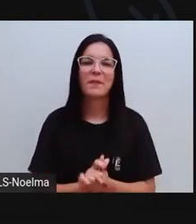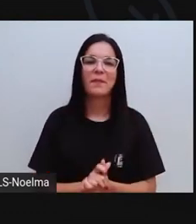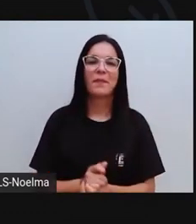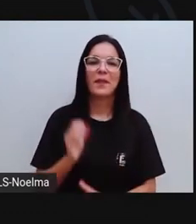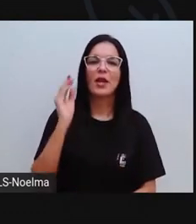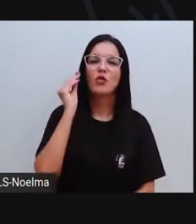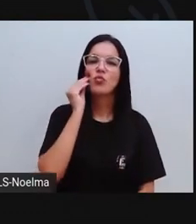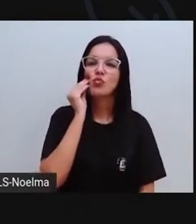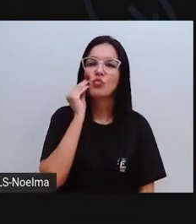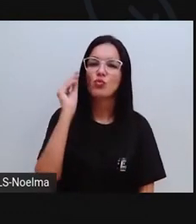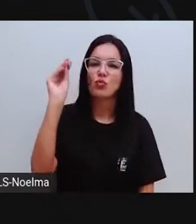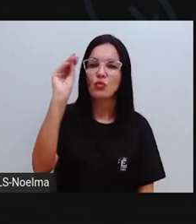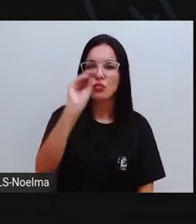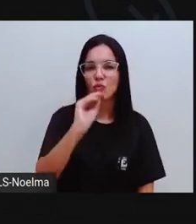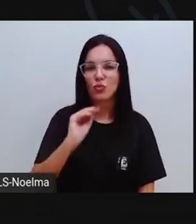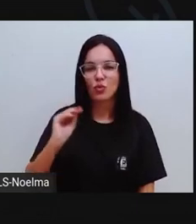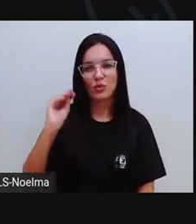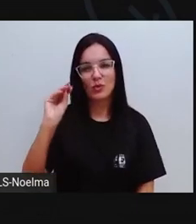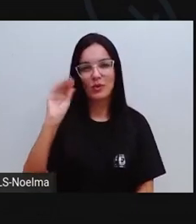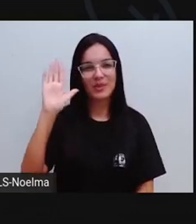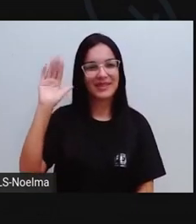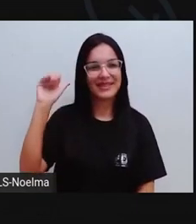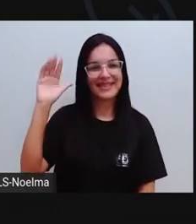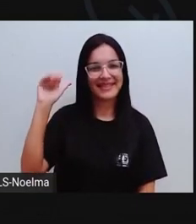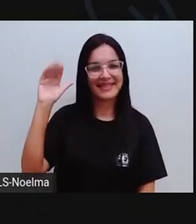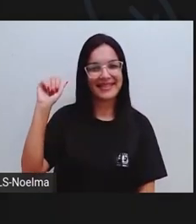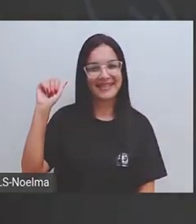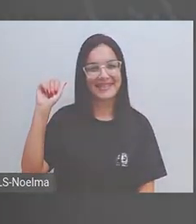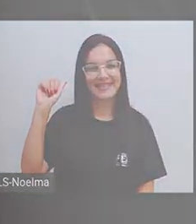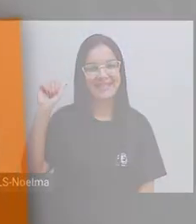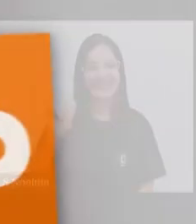ano, ó, um beijo, tchau, tchau.